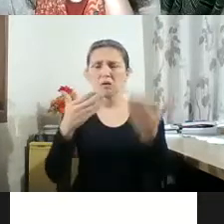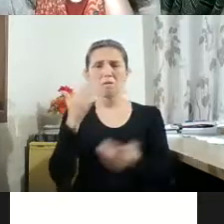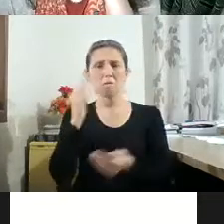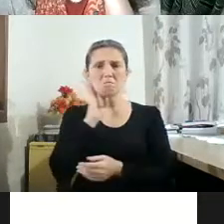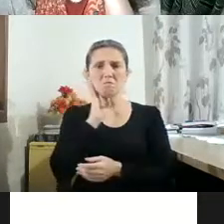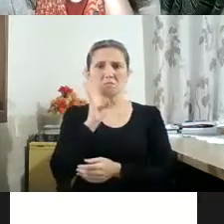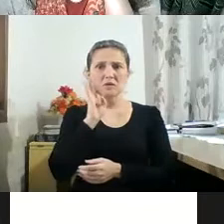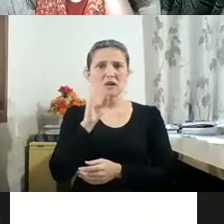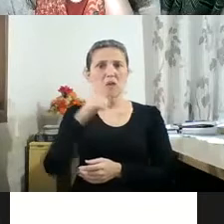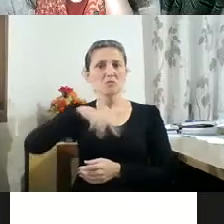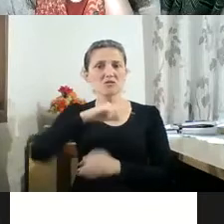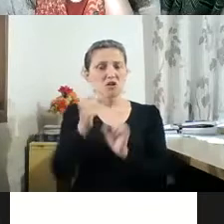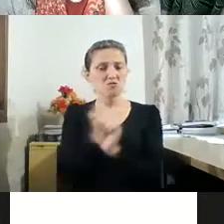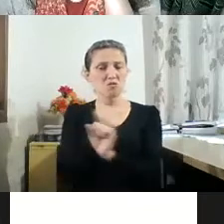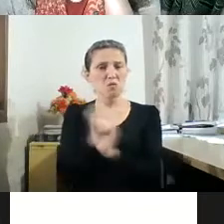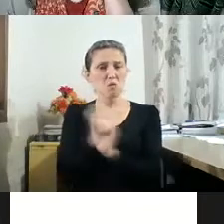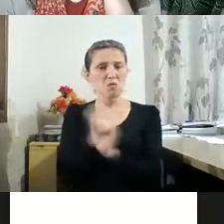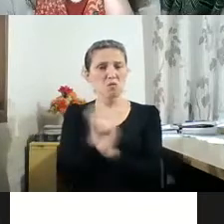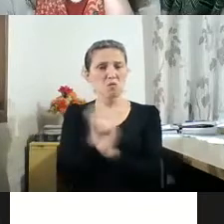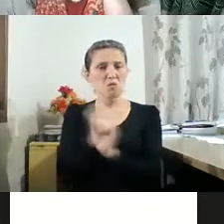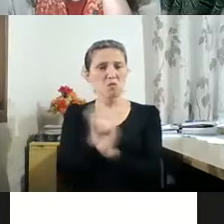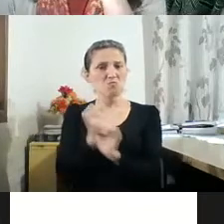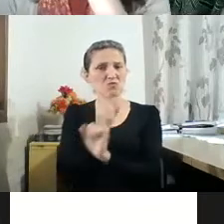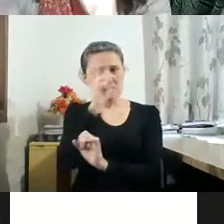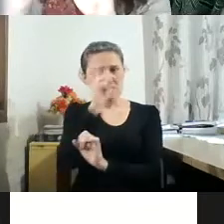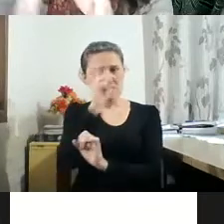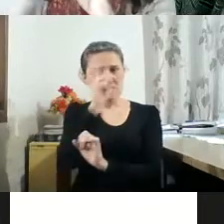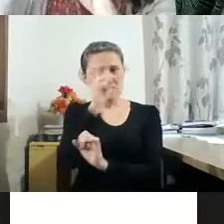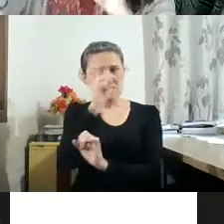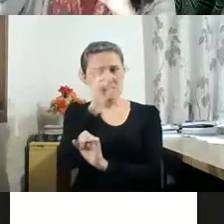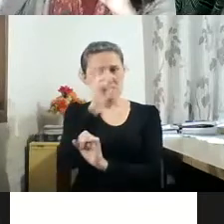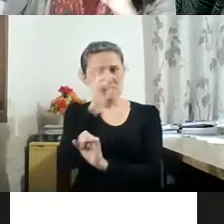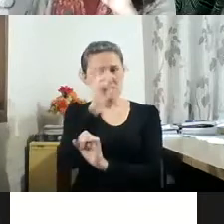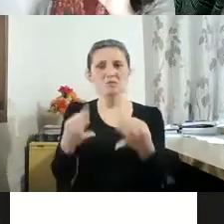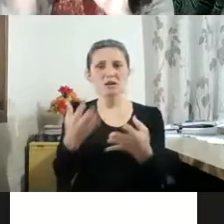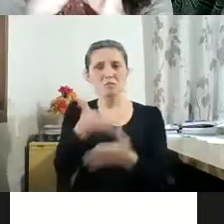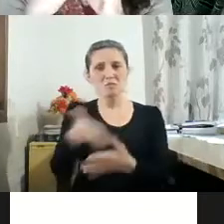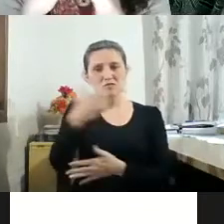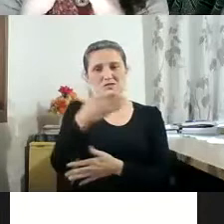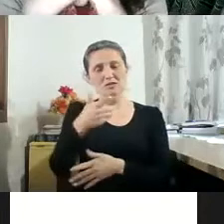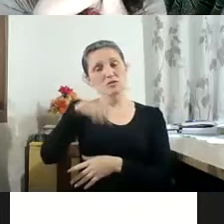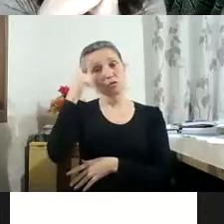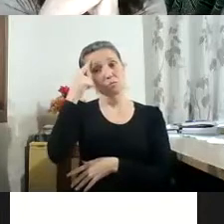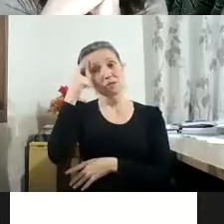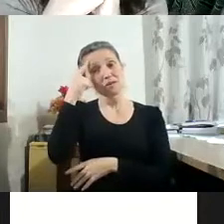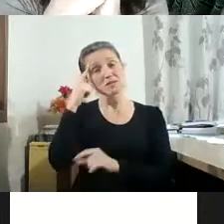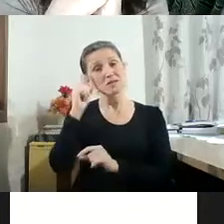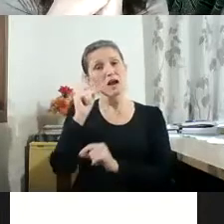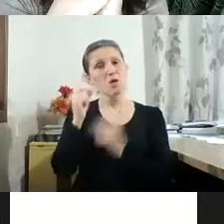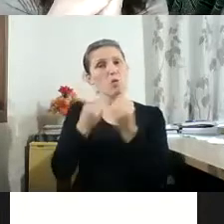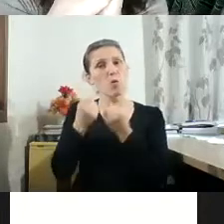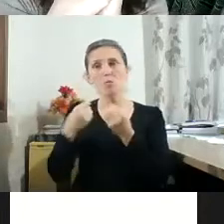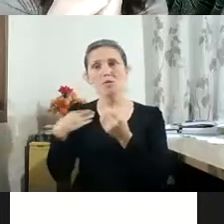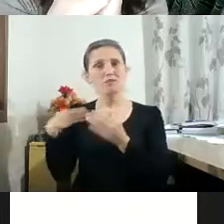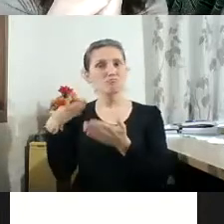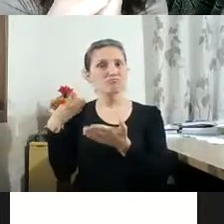construir um pouco essa história do fotolivro, do livro de artista, exatamente para pensar o quanto ele é precursor e o quanto